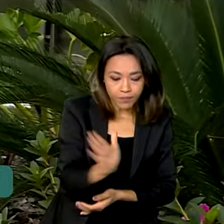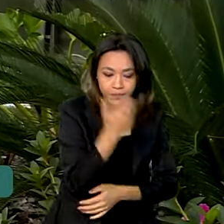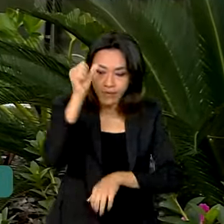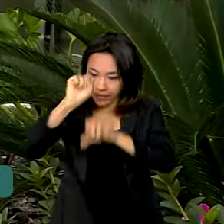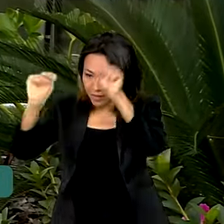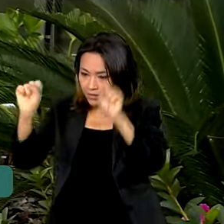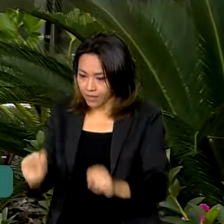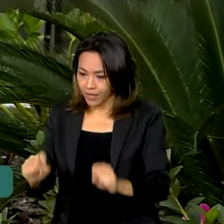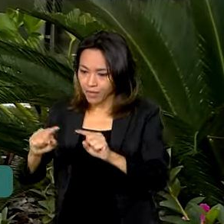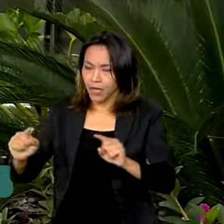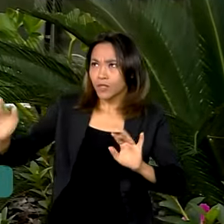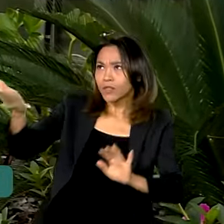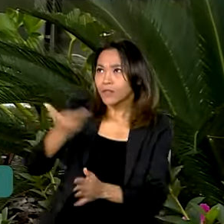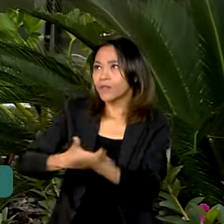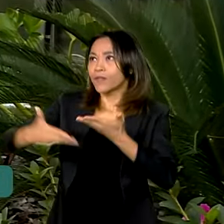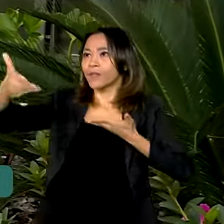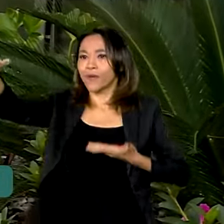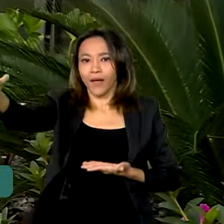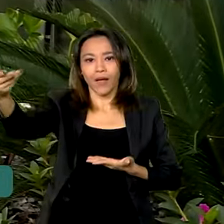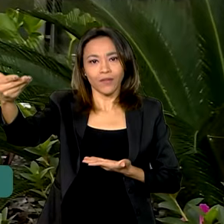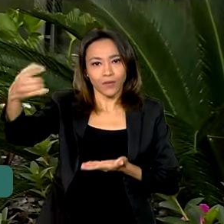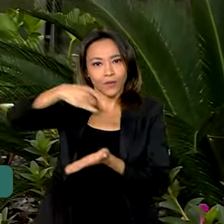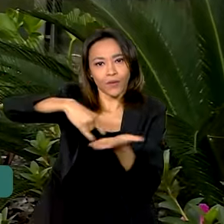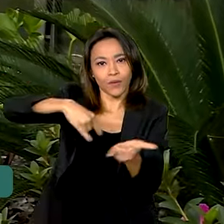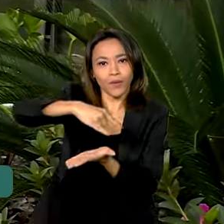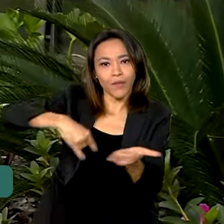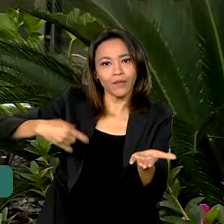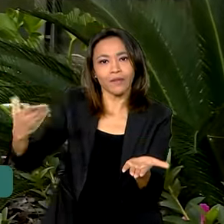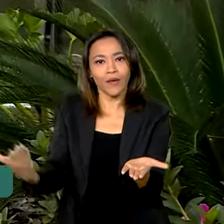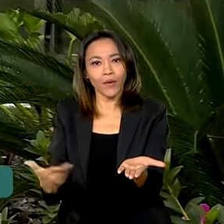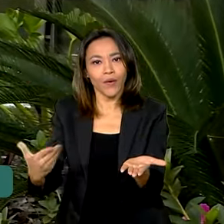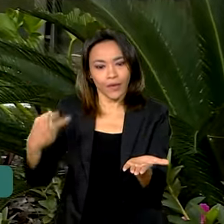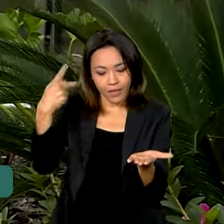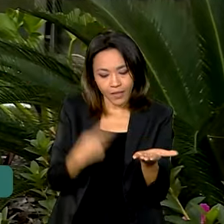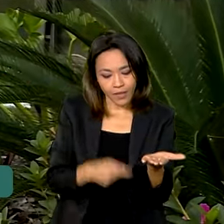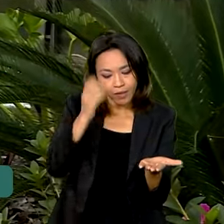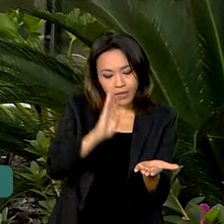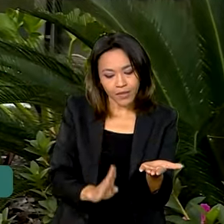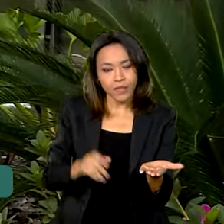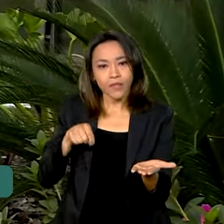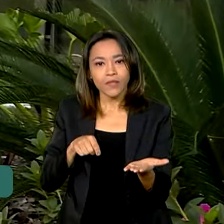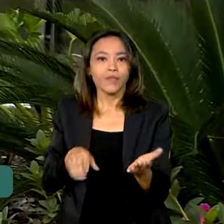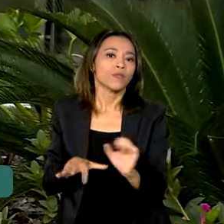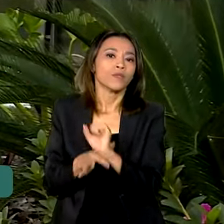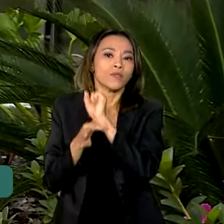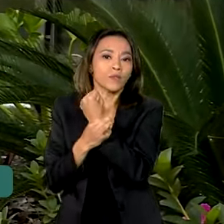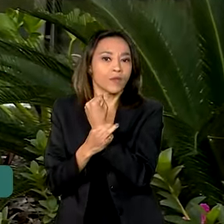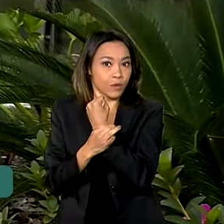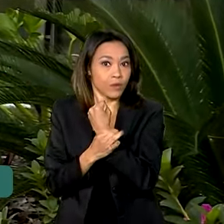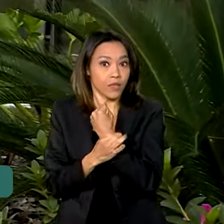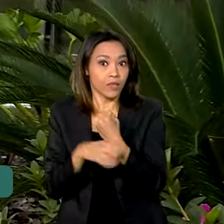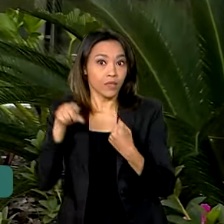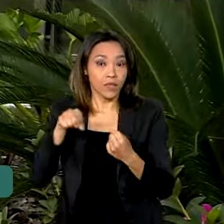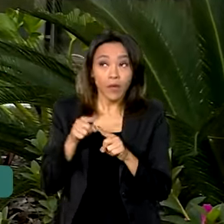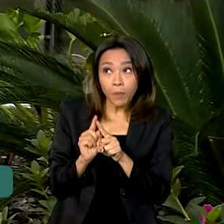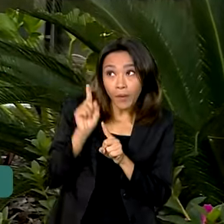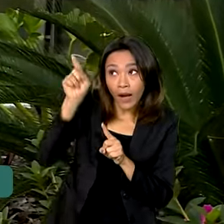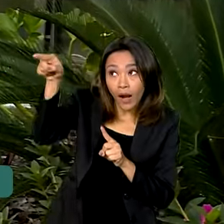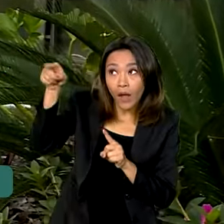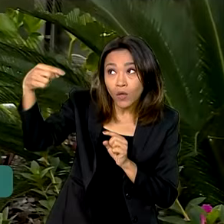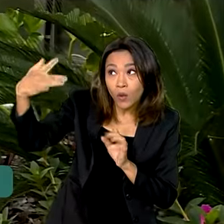documentos serão trocados diretamente pelos órgãos nacionais de proteção fitossanitária dos países